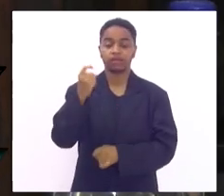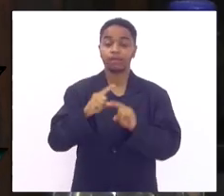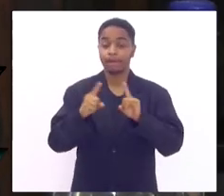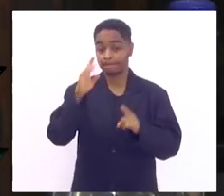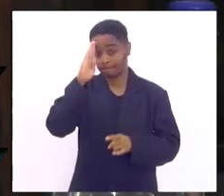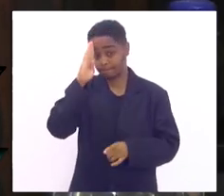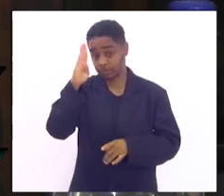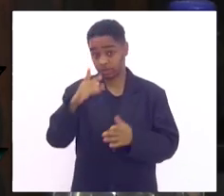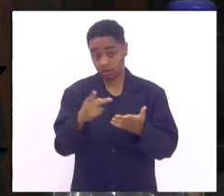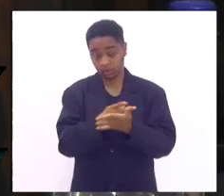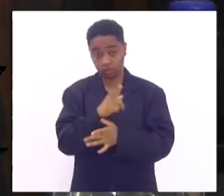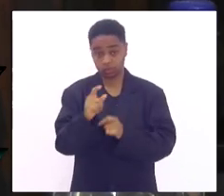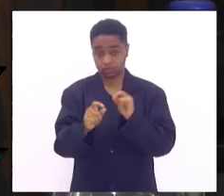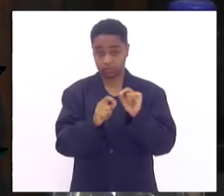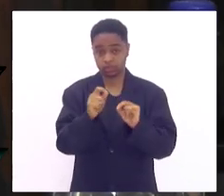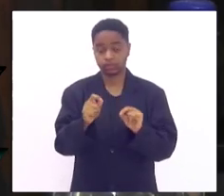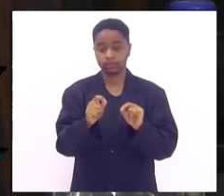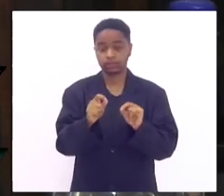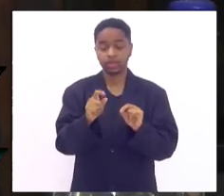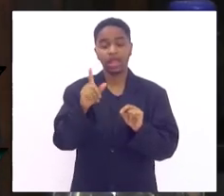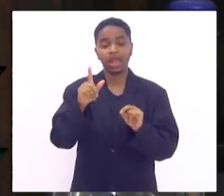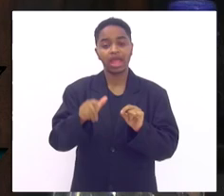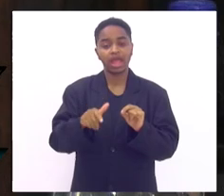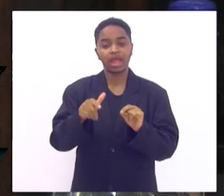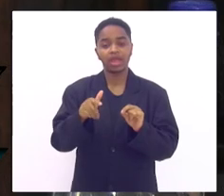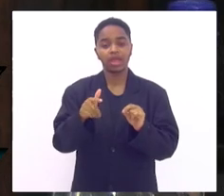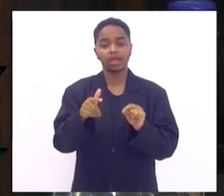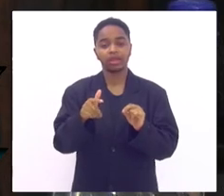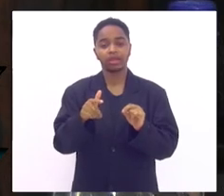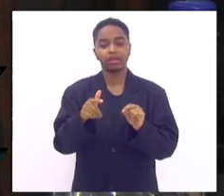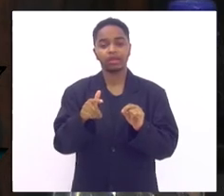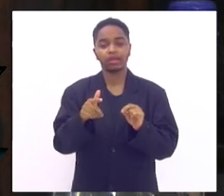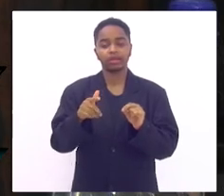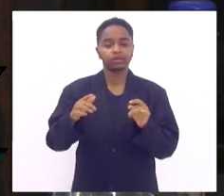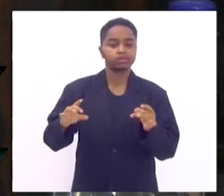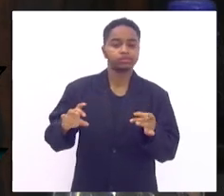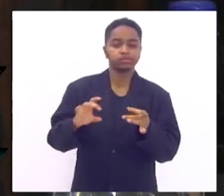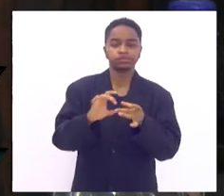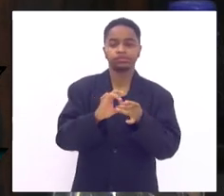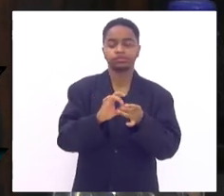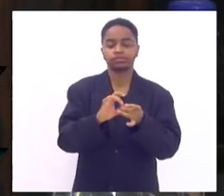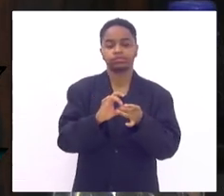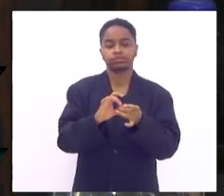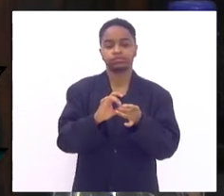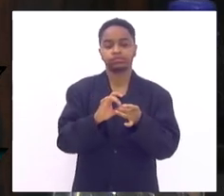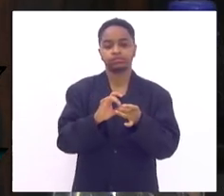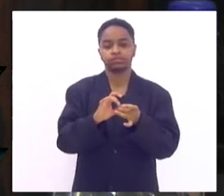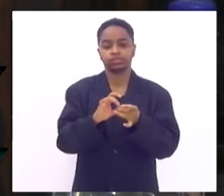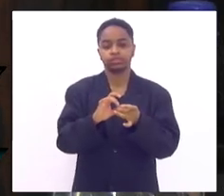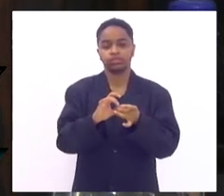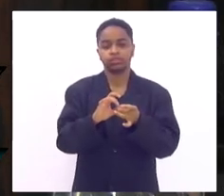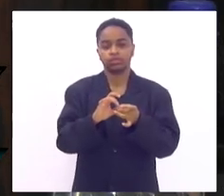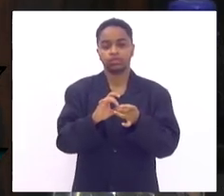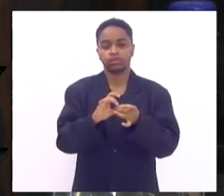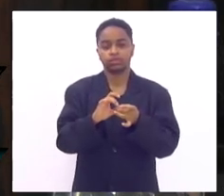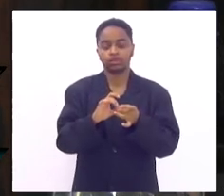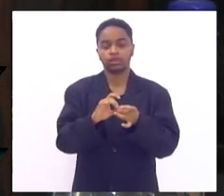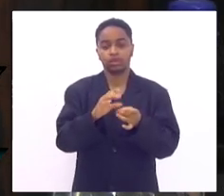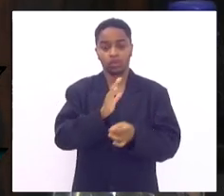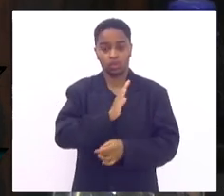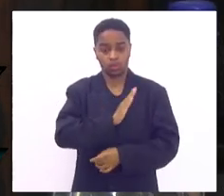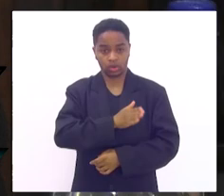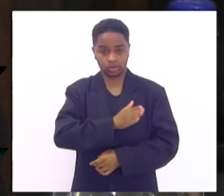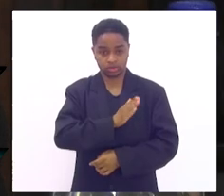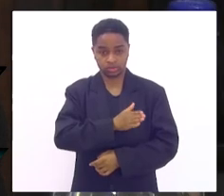uma doença sistêmica elas são complicações de natureza que acomete o sistema cardiovascular